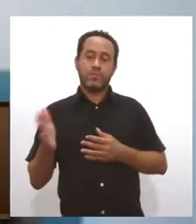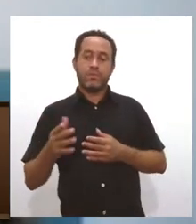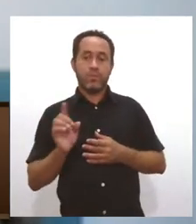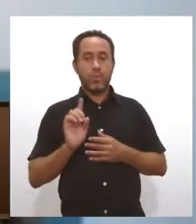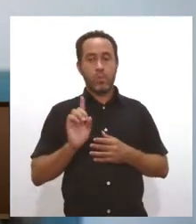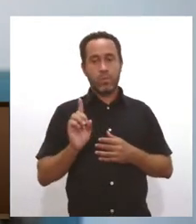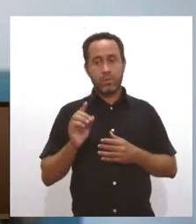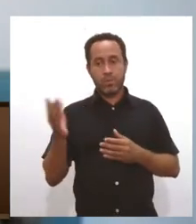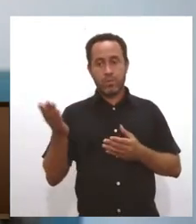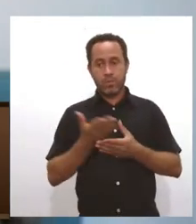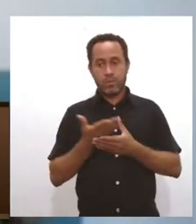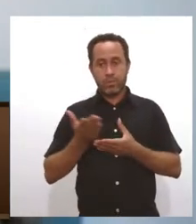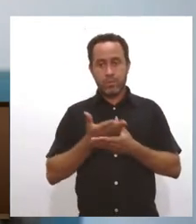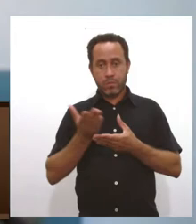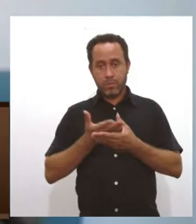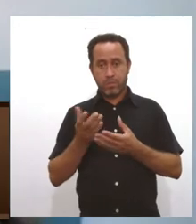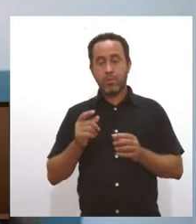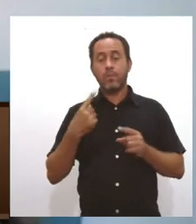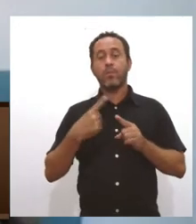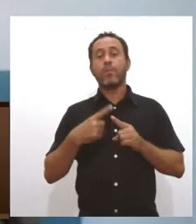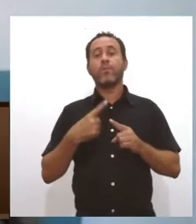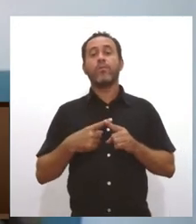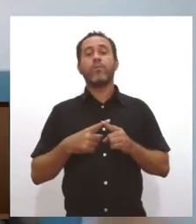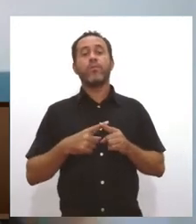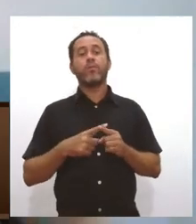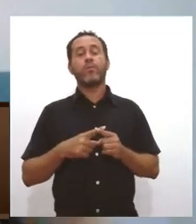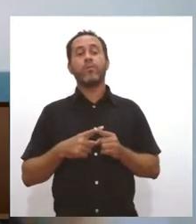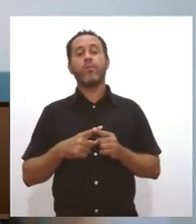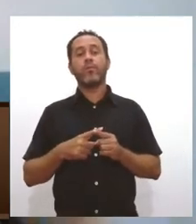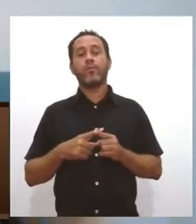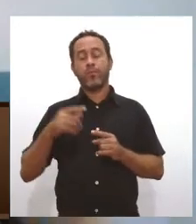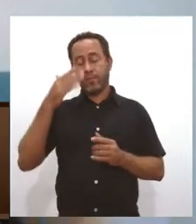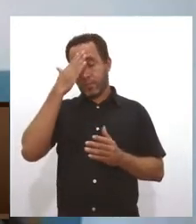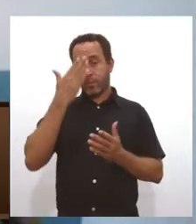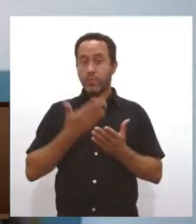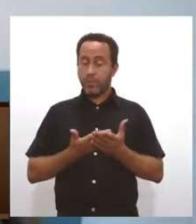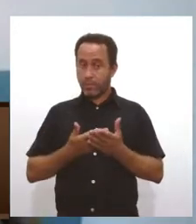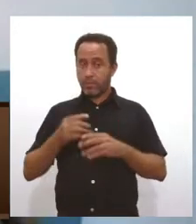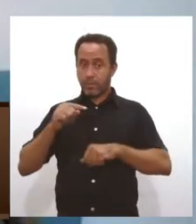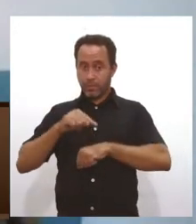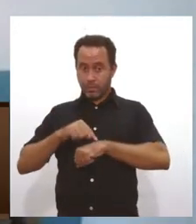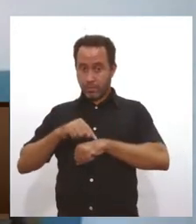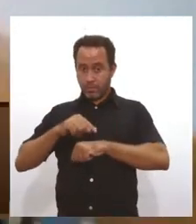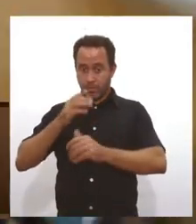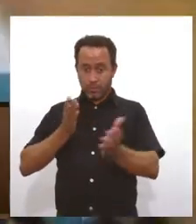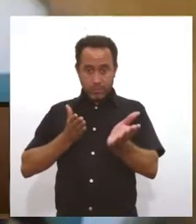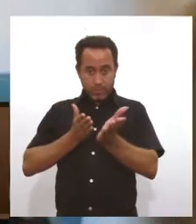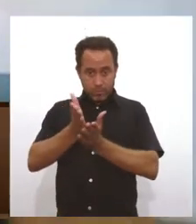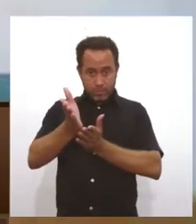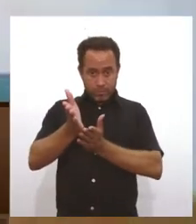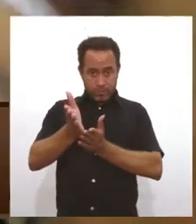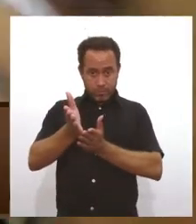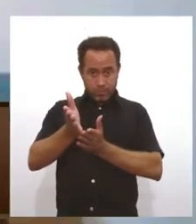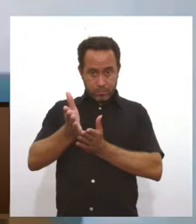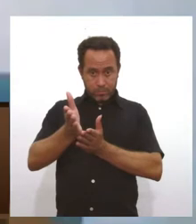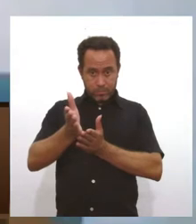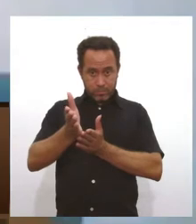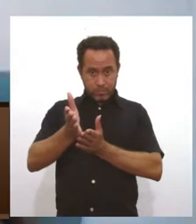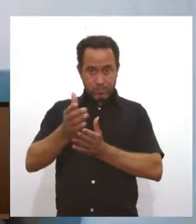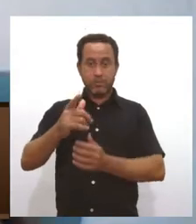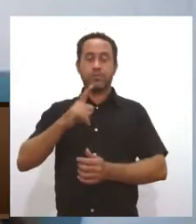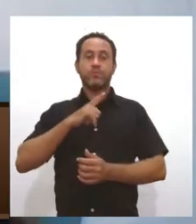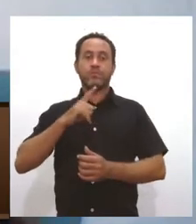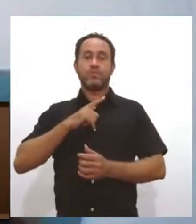processo, né? Por quê? Porque vai depender... eu acredito que a partir do momento que ela seja aprovada, haverá uma